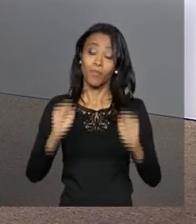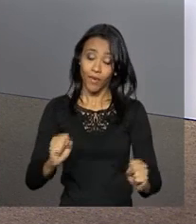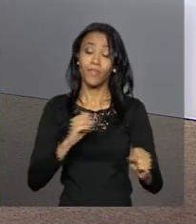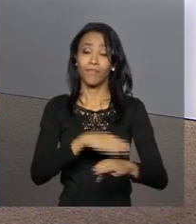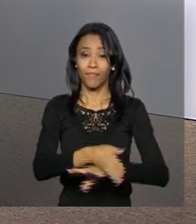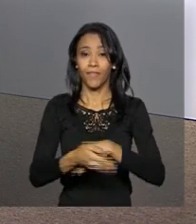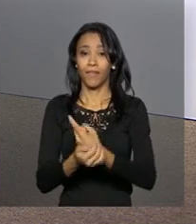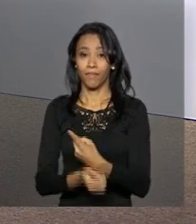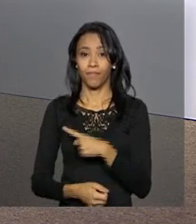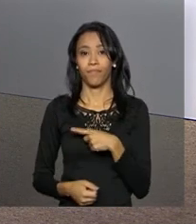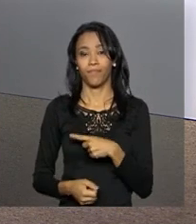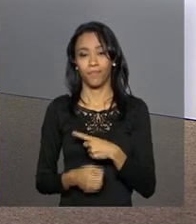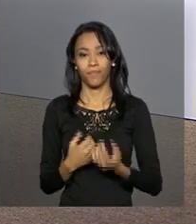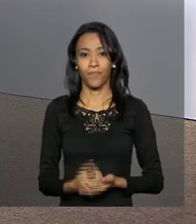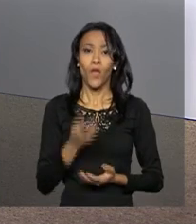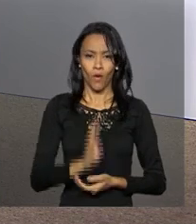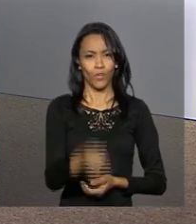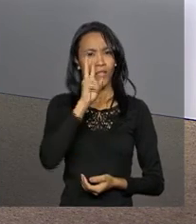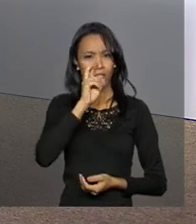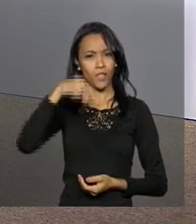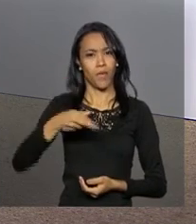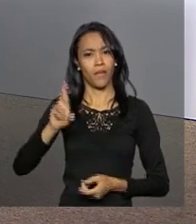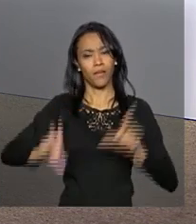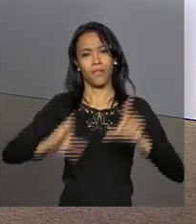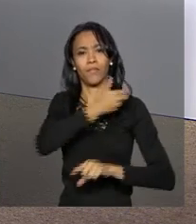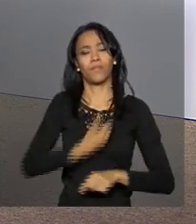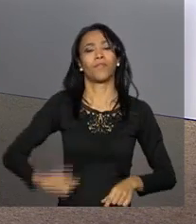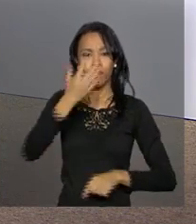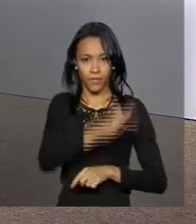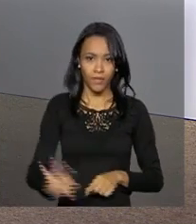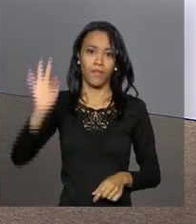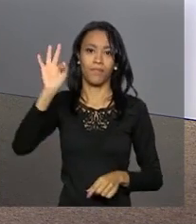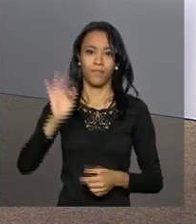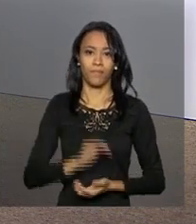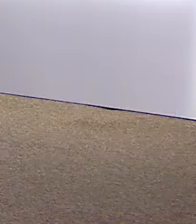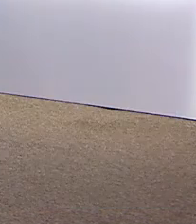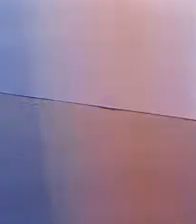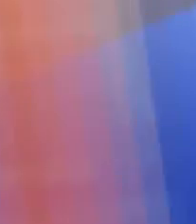.com.br Continue com a gente, NBR, a TV do Governo Federal.